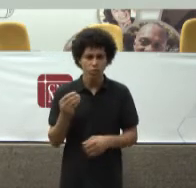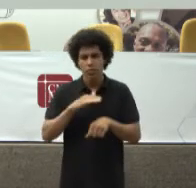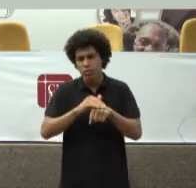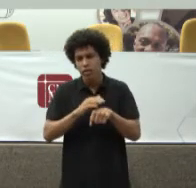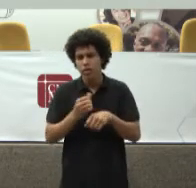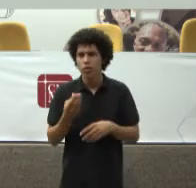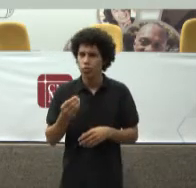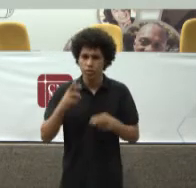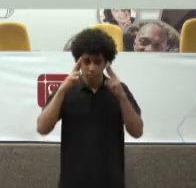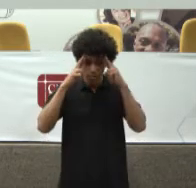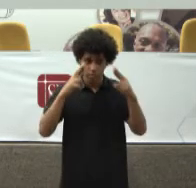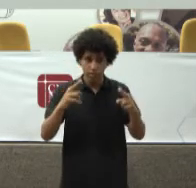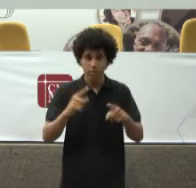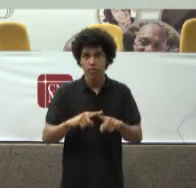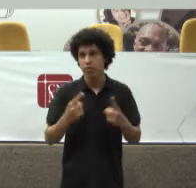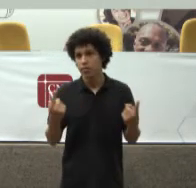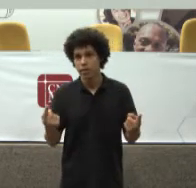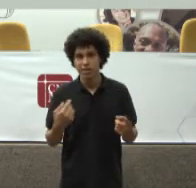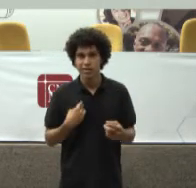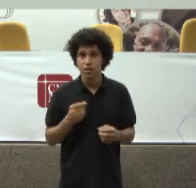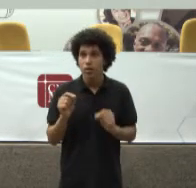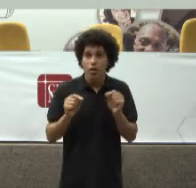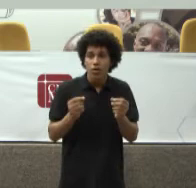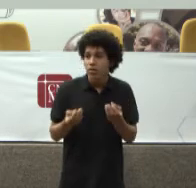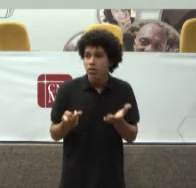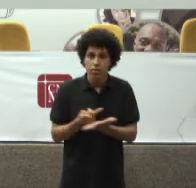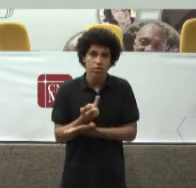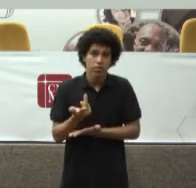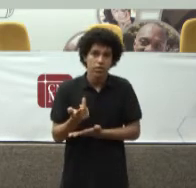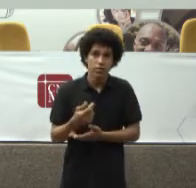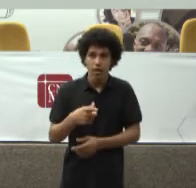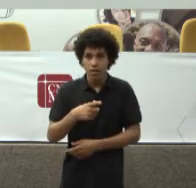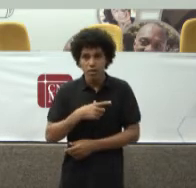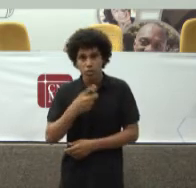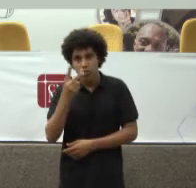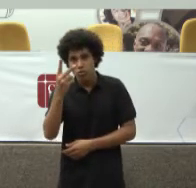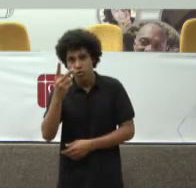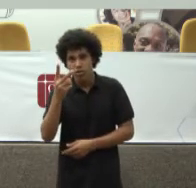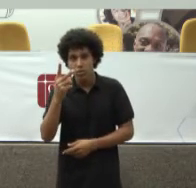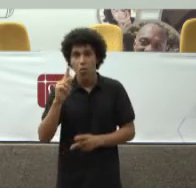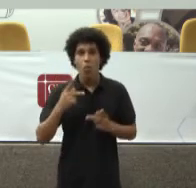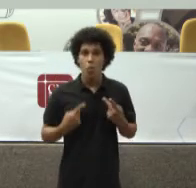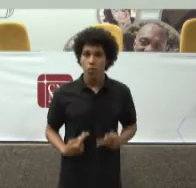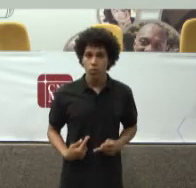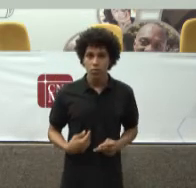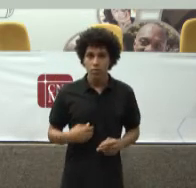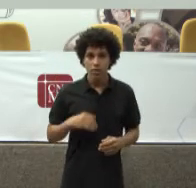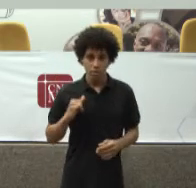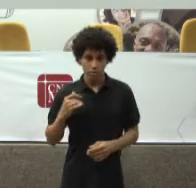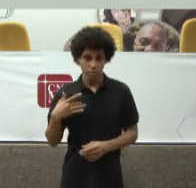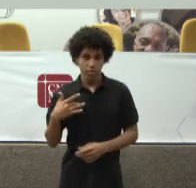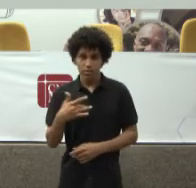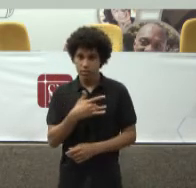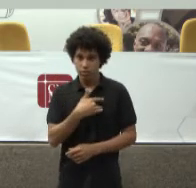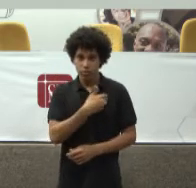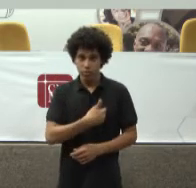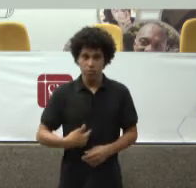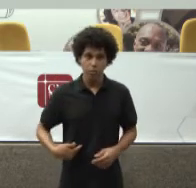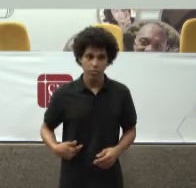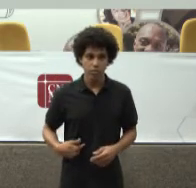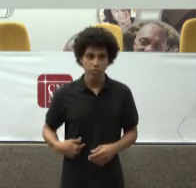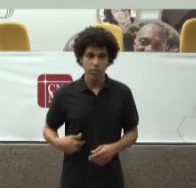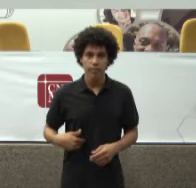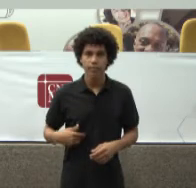vejam Que situação Nós temos Dois promotores Para a saúde pública Da capital Capital com 12 milhões De